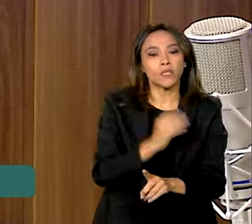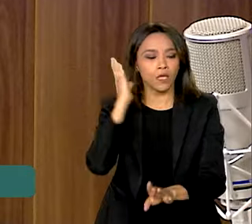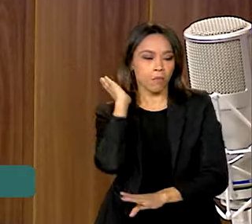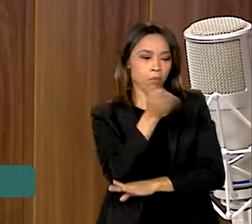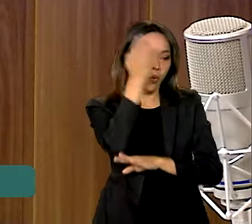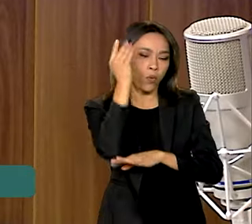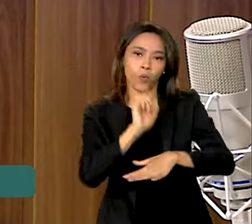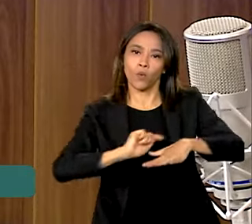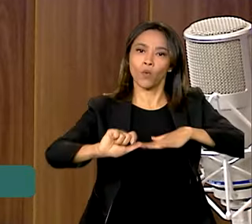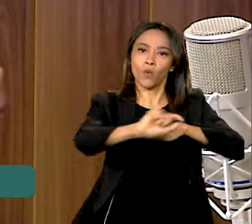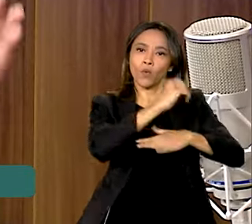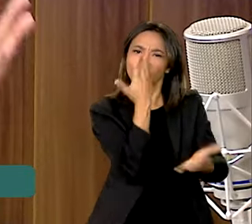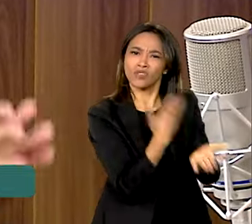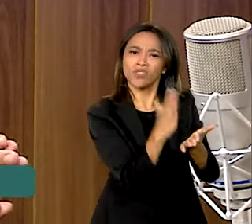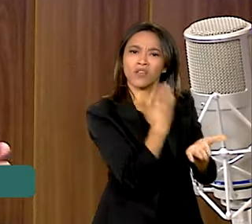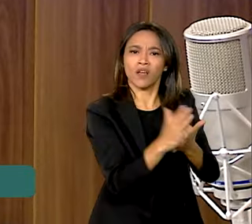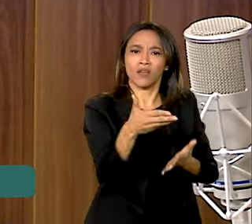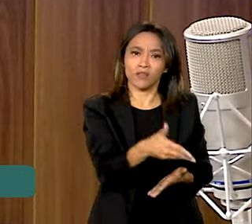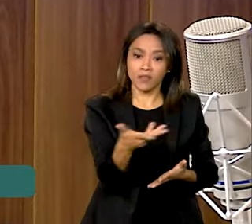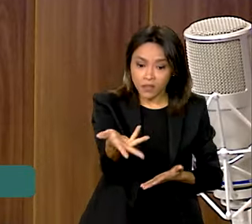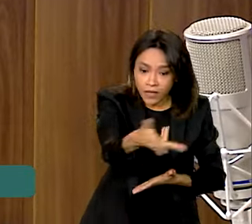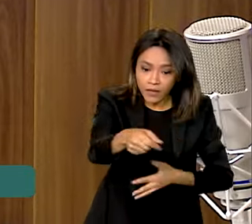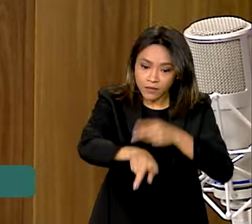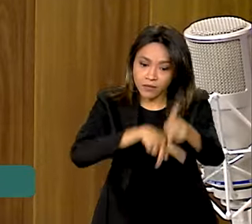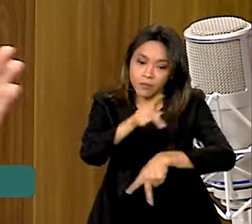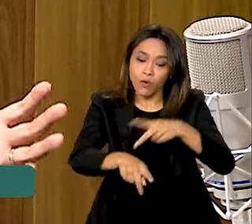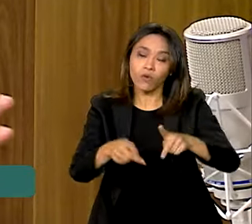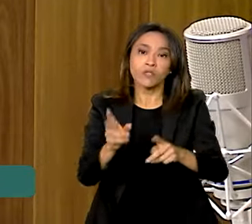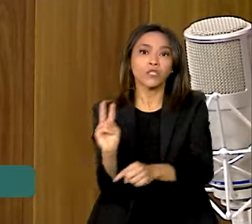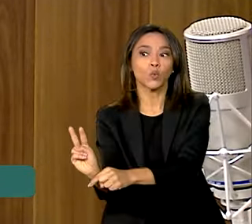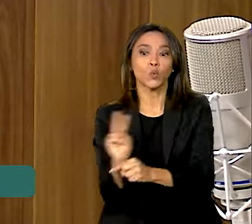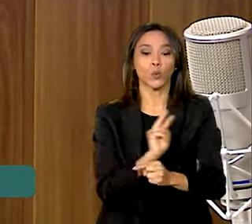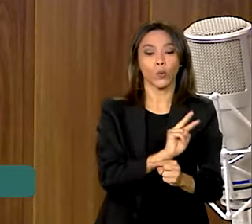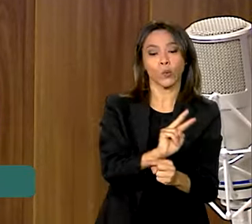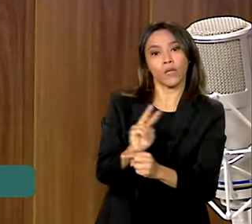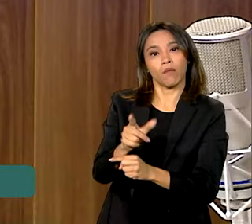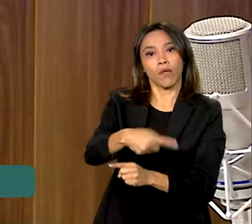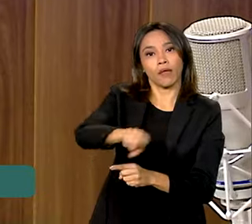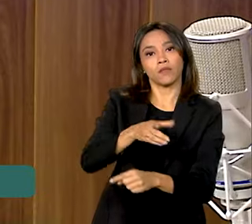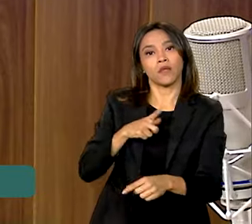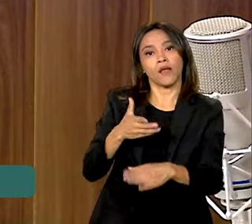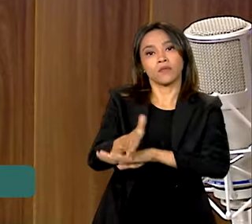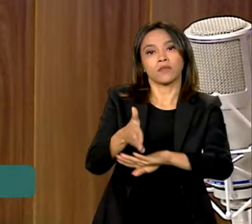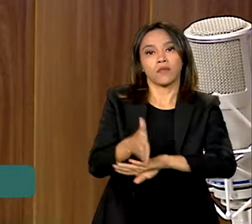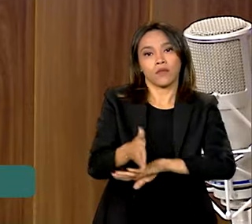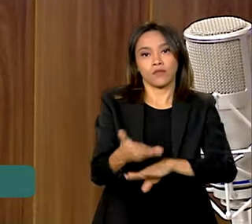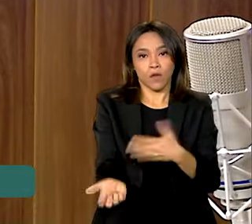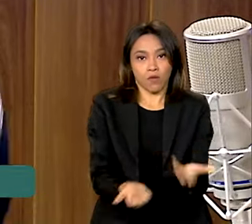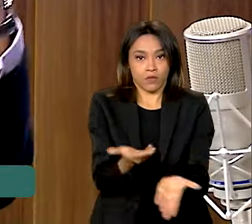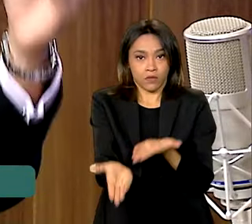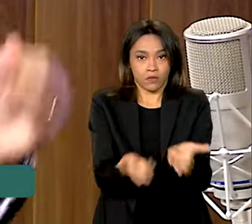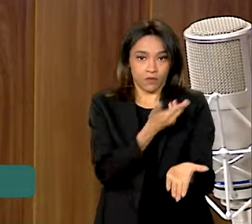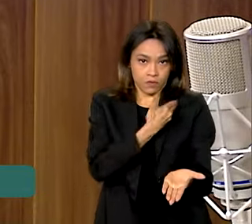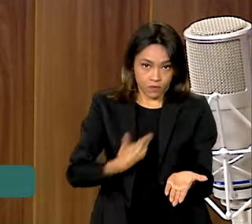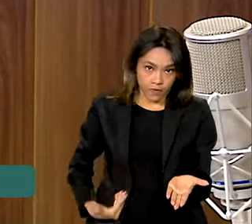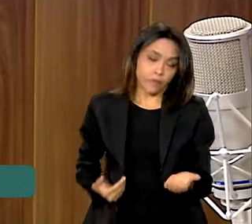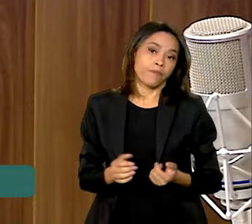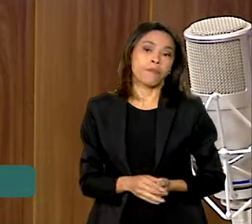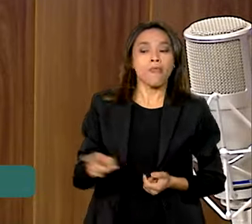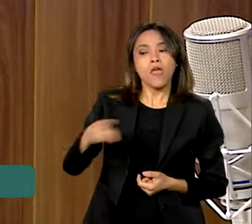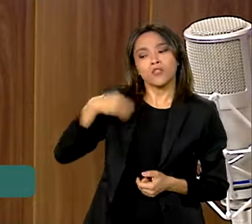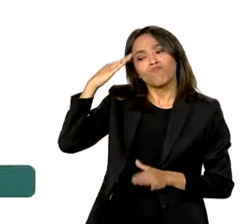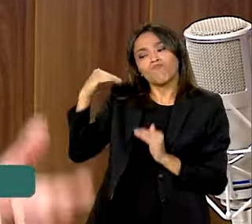da desinformação e que aquela população seja preservada e consiga ter o melhor acesso aos serviços públicos possíveis. As plataformas